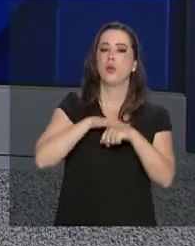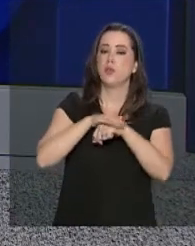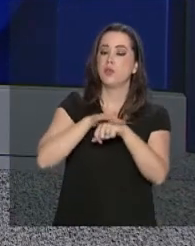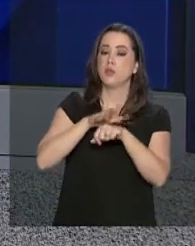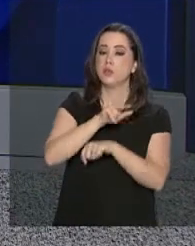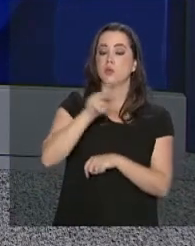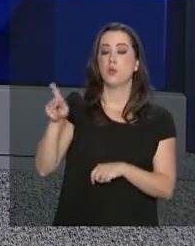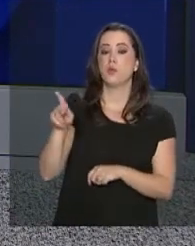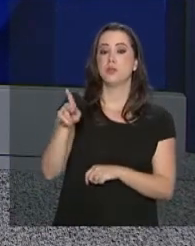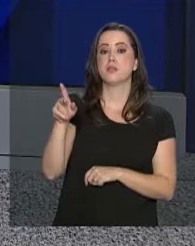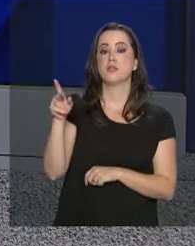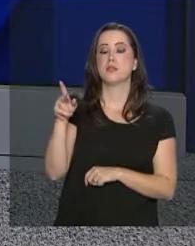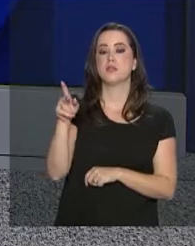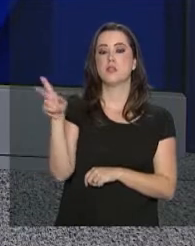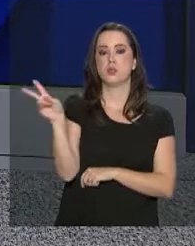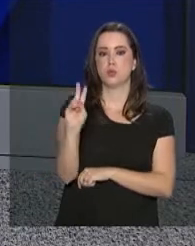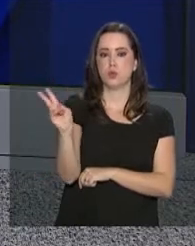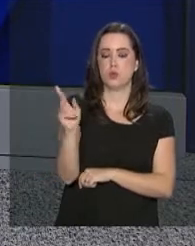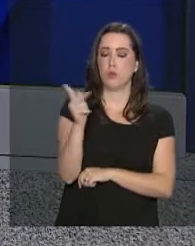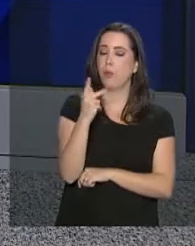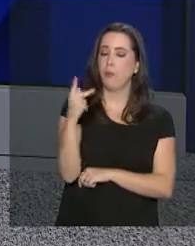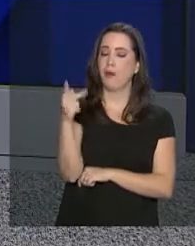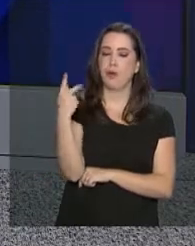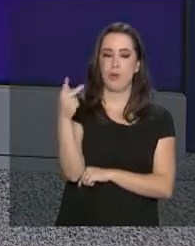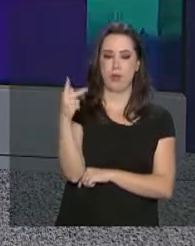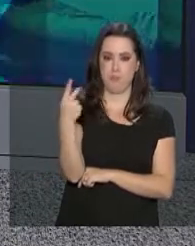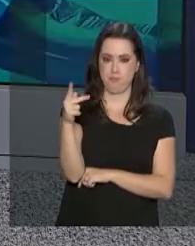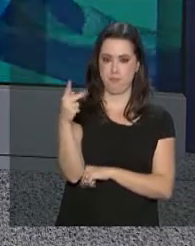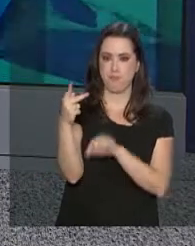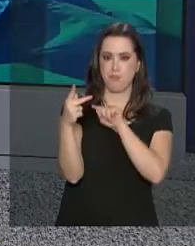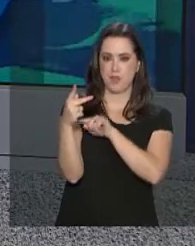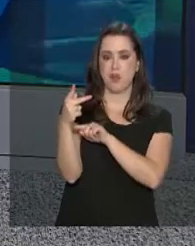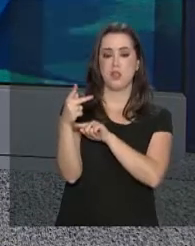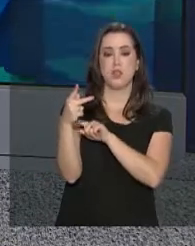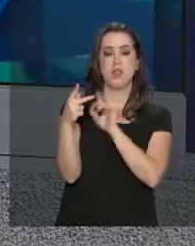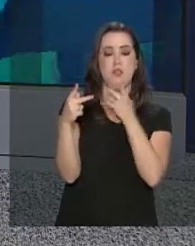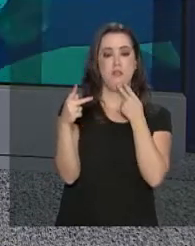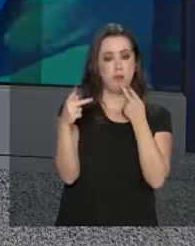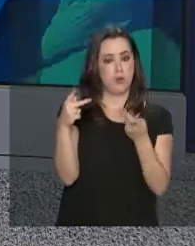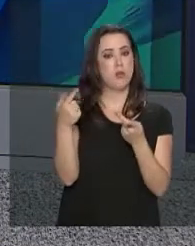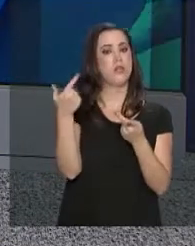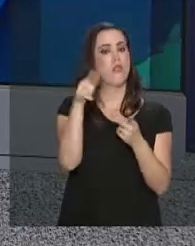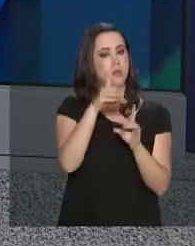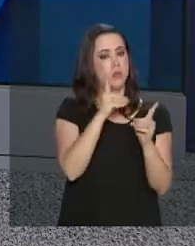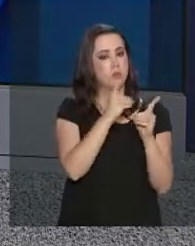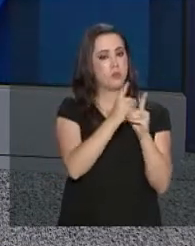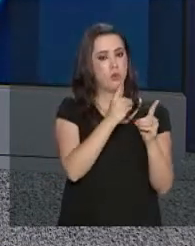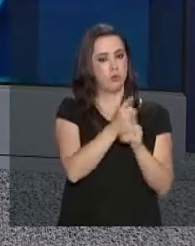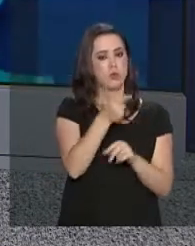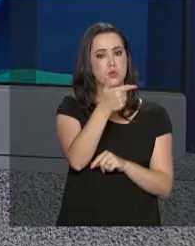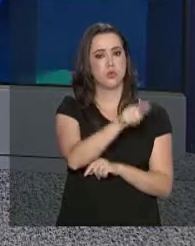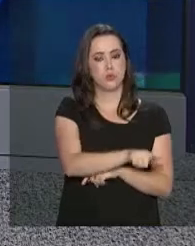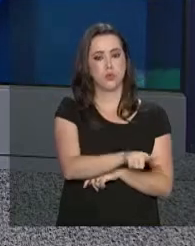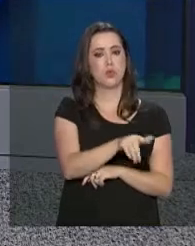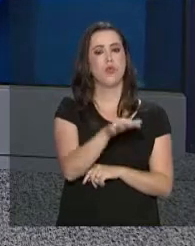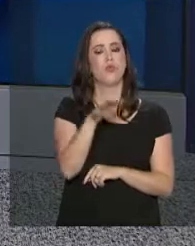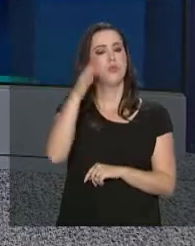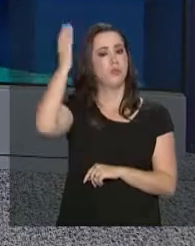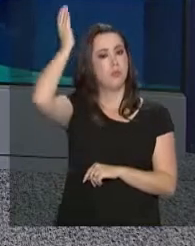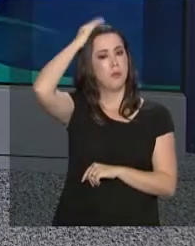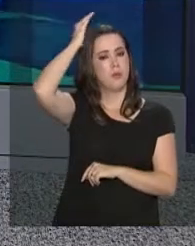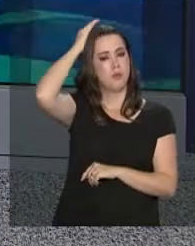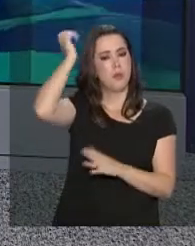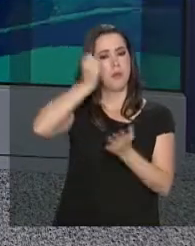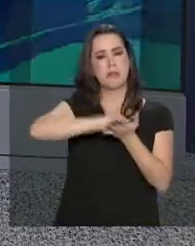do Paraguai, Mário Abdo. De acordo com o Temer, os dois deverão se reencontrar nesta sexta-feira em Foz do Iguaçu, no Paraná, para